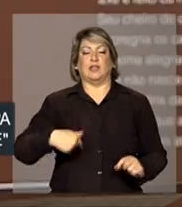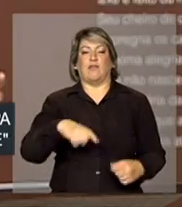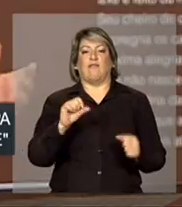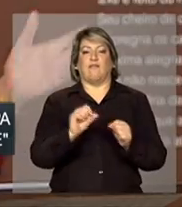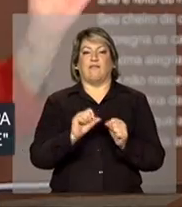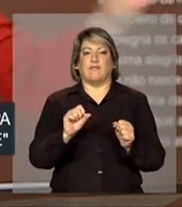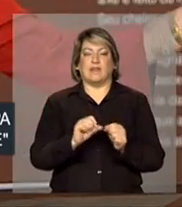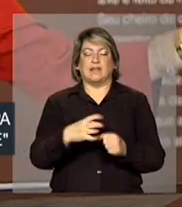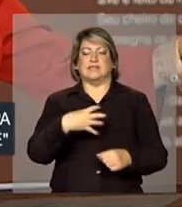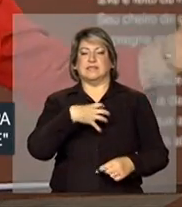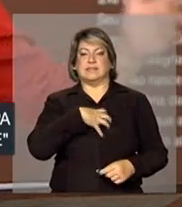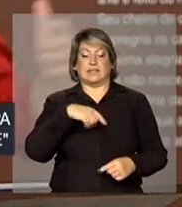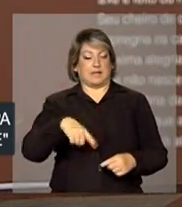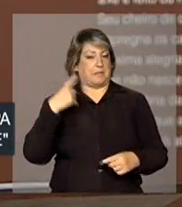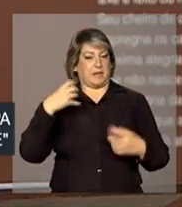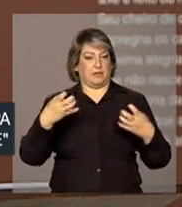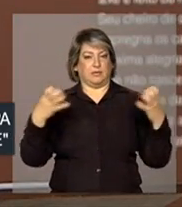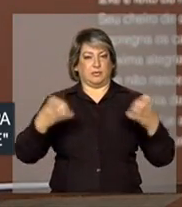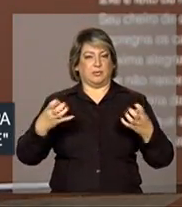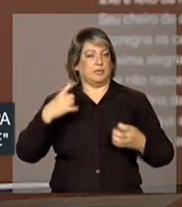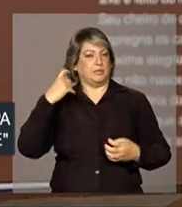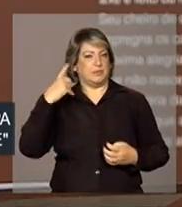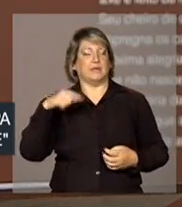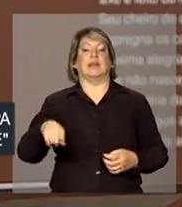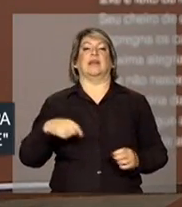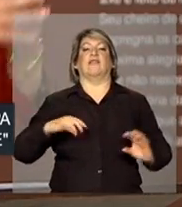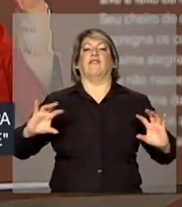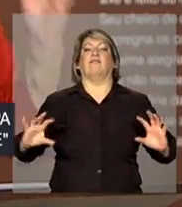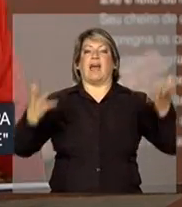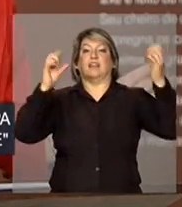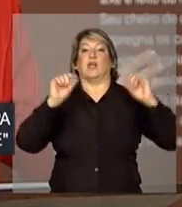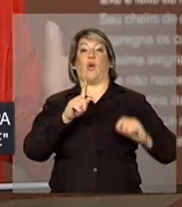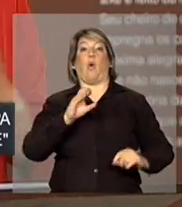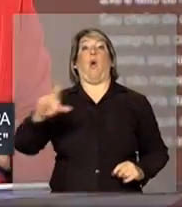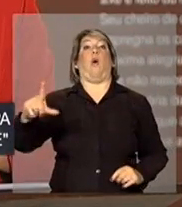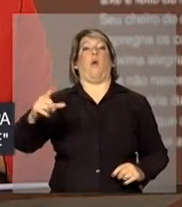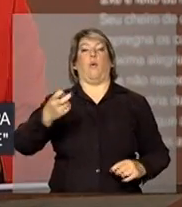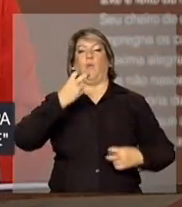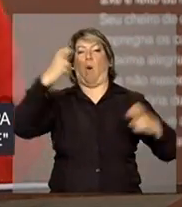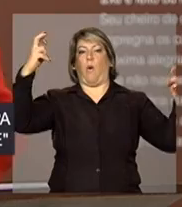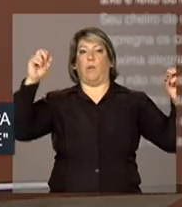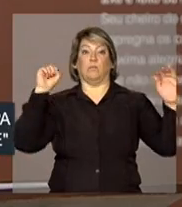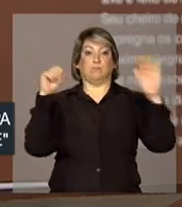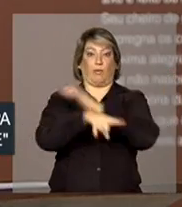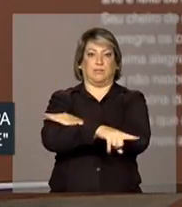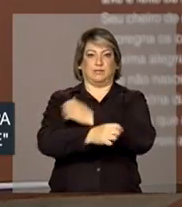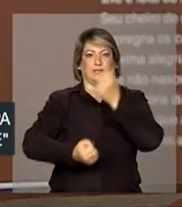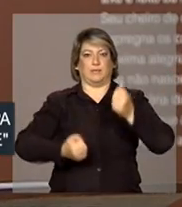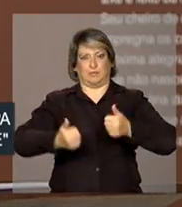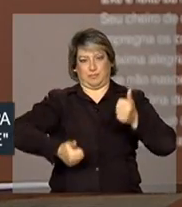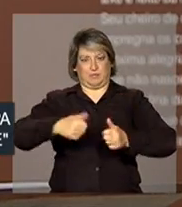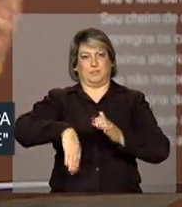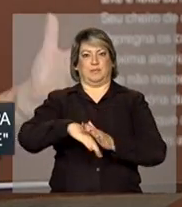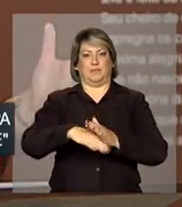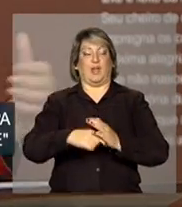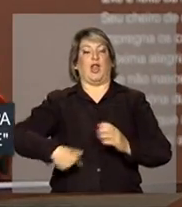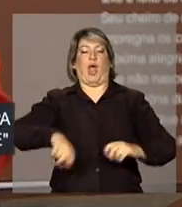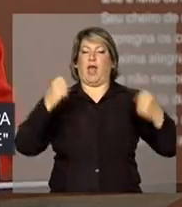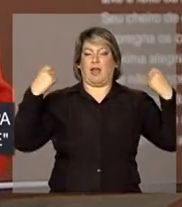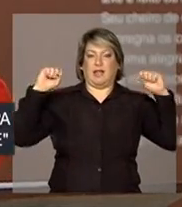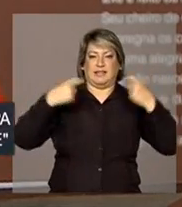levam com a cachirola a comemorar o gol, a comemorar os nossos